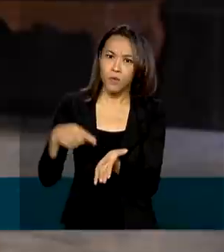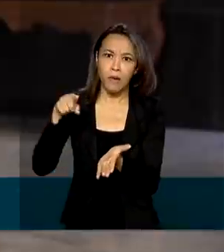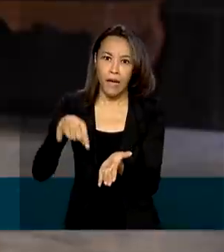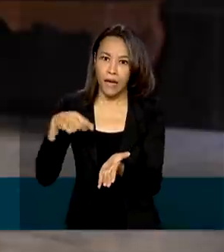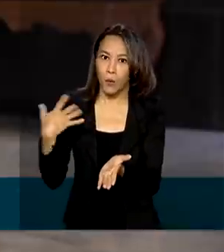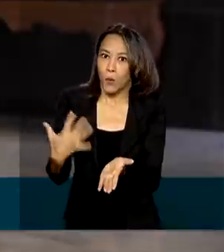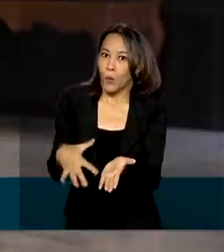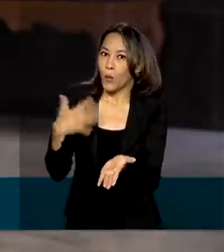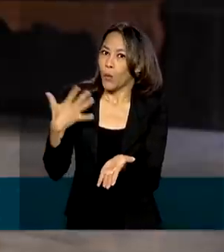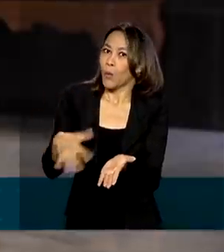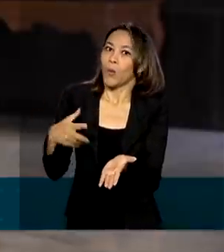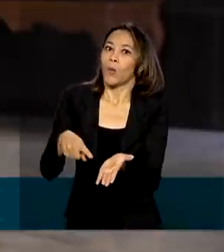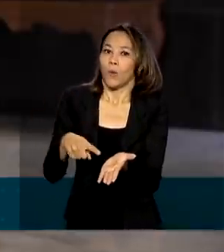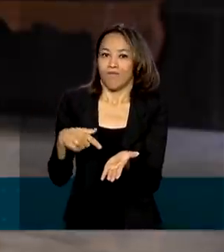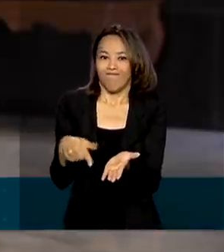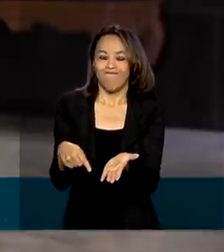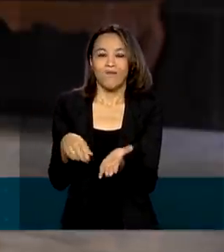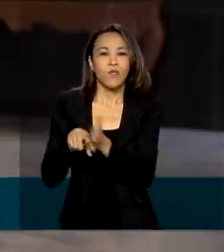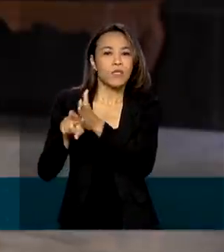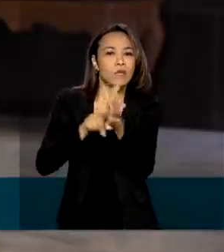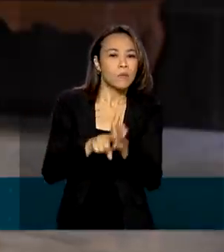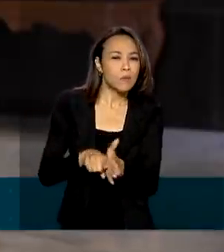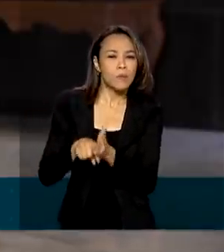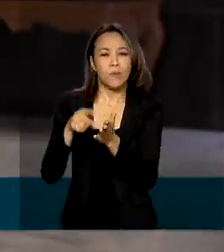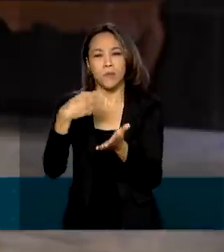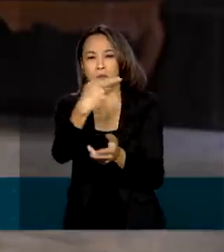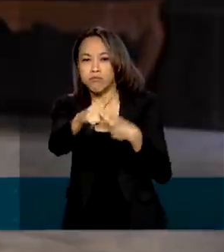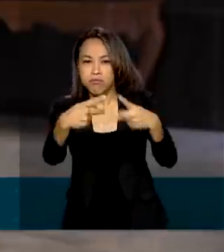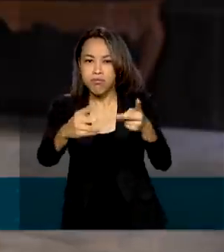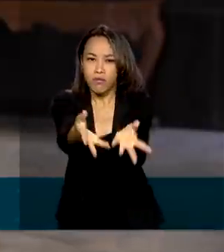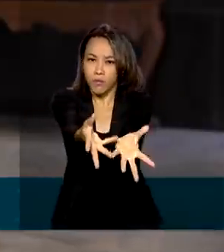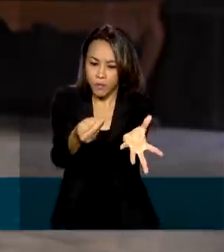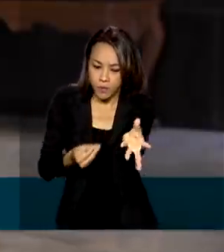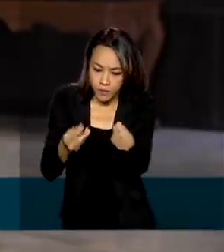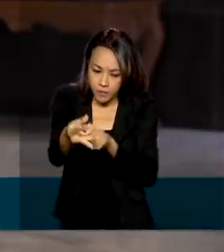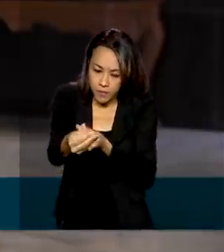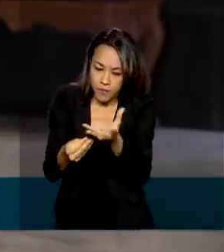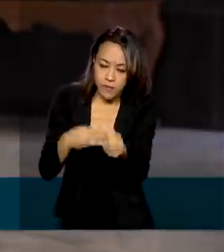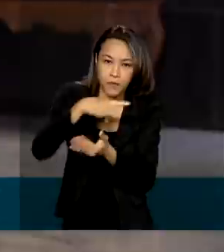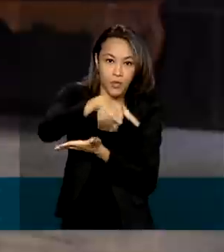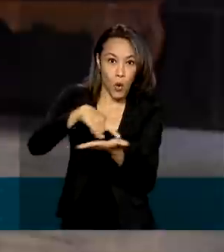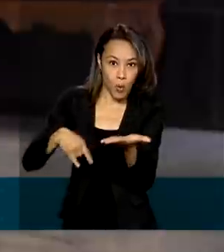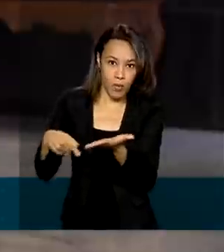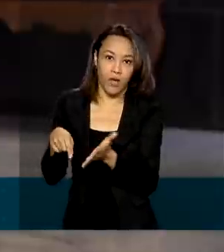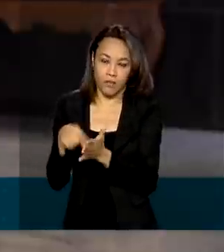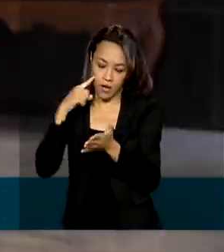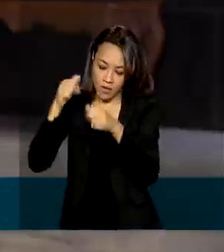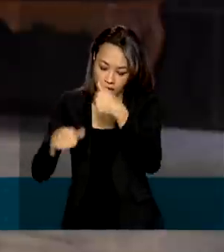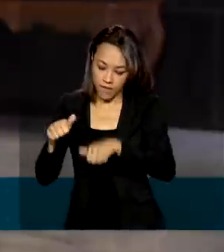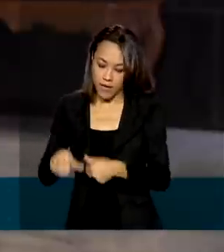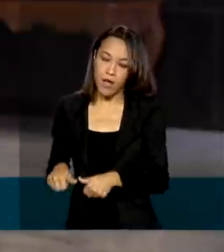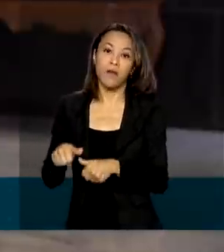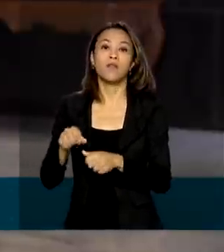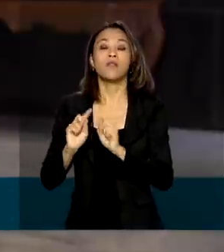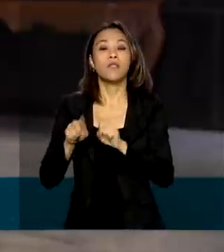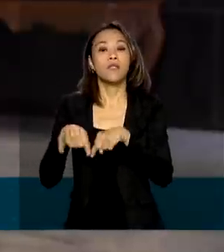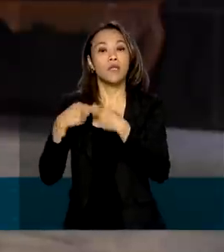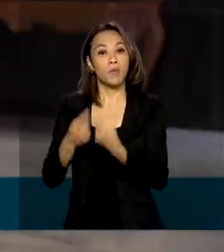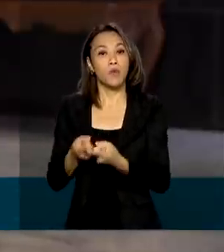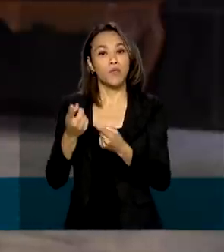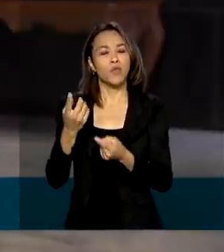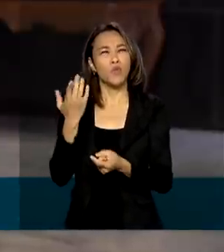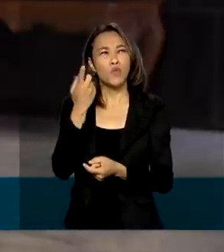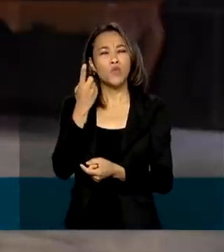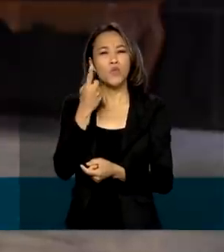robusta dos dados dos estudos enviados pelos laboratórios à Anvisa. Resultados de testes divulgados no último mês